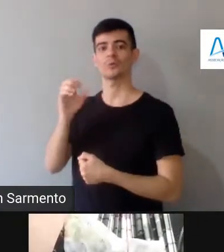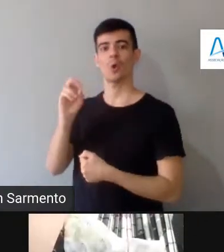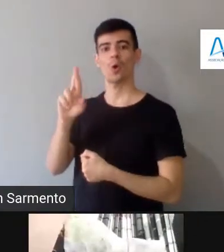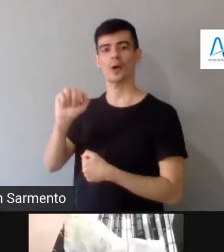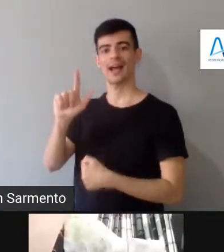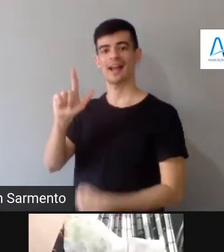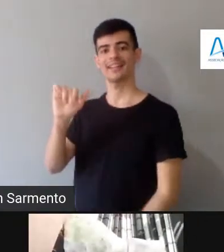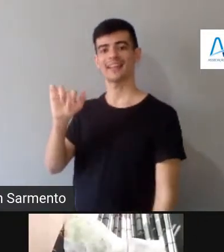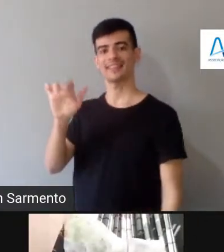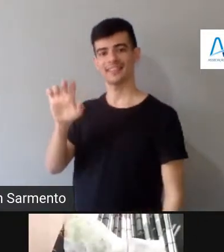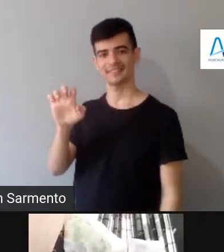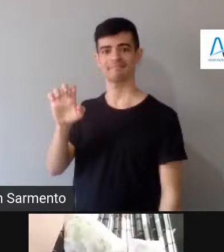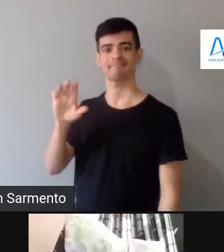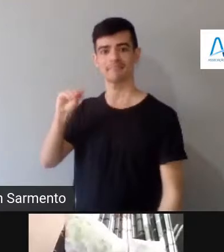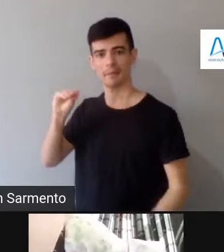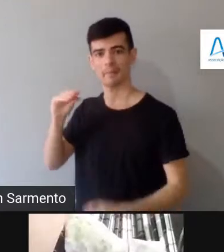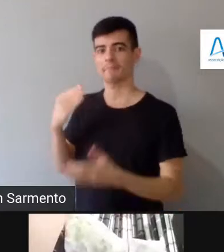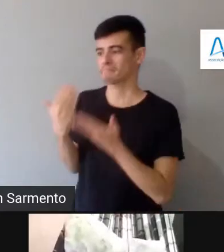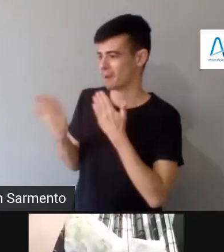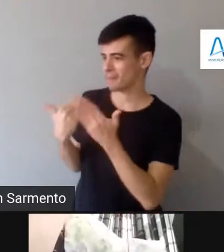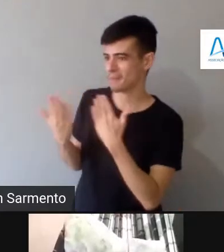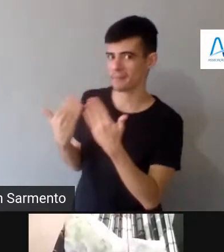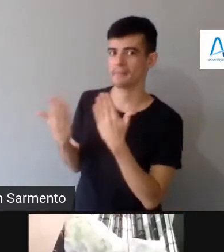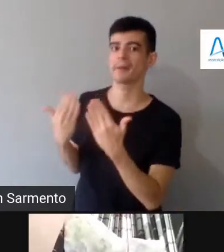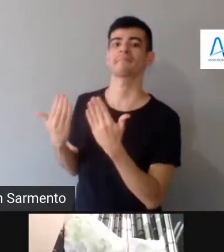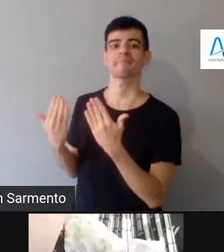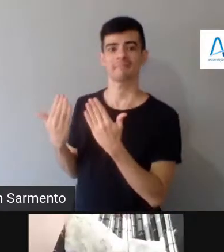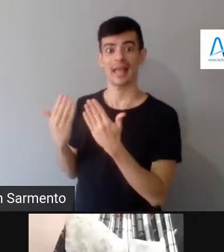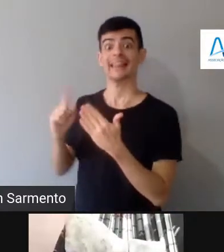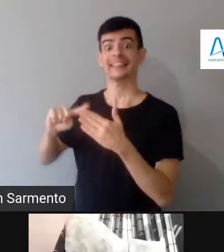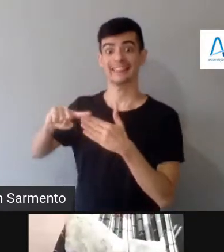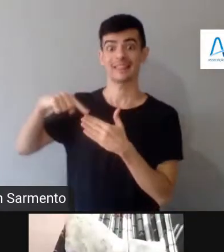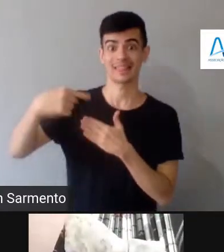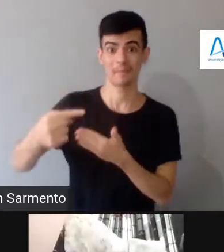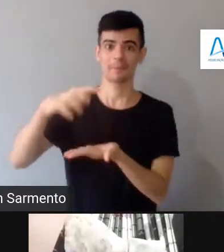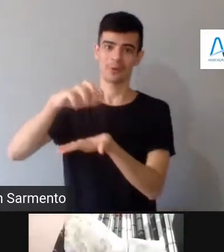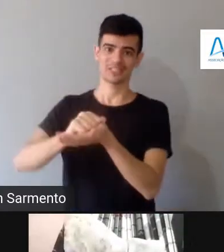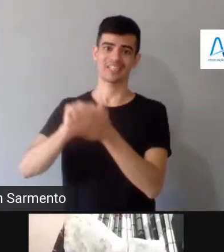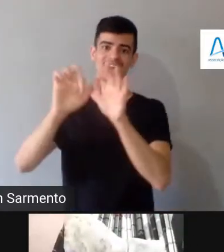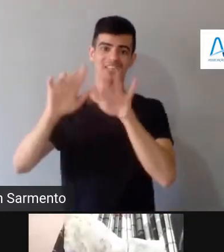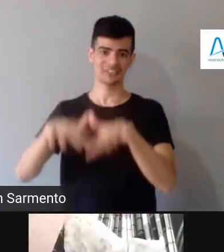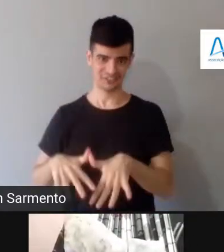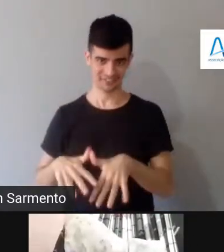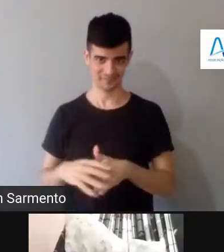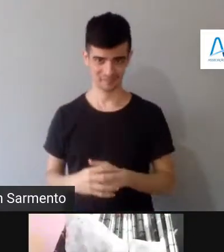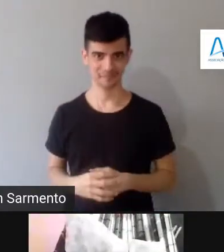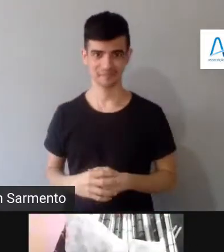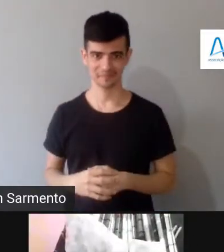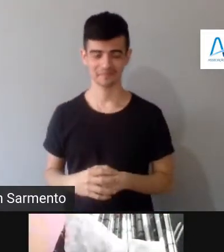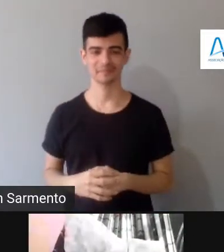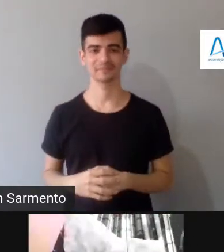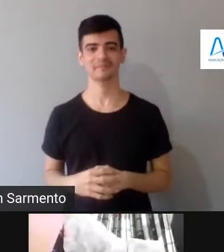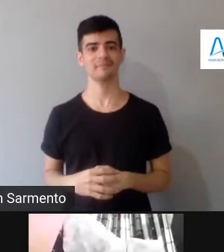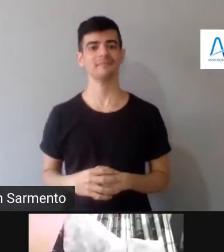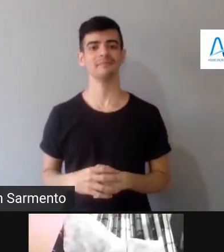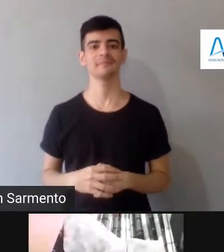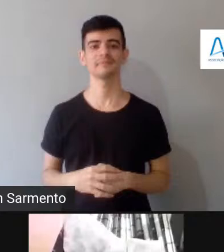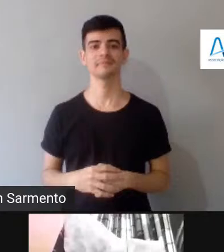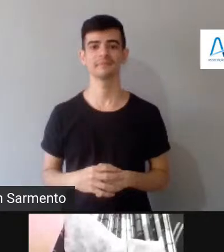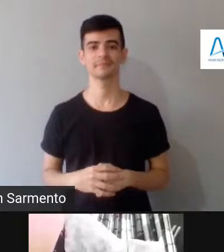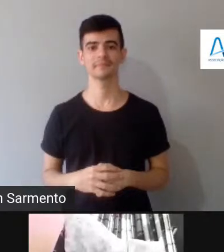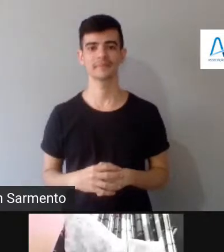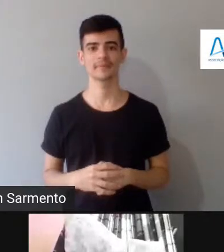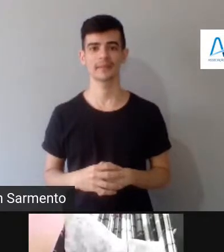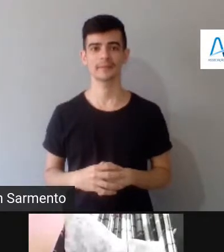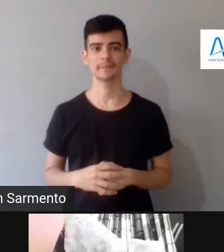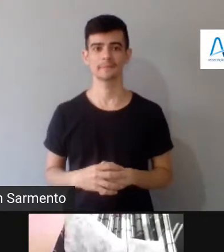é oral, de a gente fazer as discussões de como é que a gente vai conduzir os nossos trabalhos. E aí,